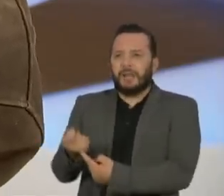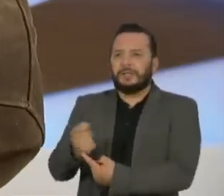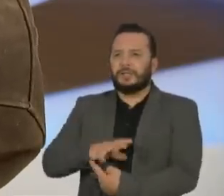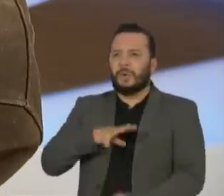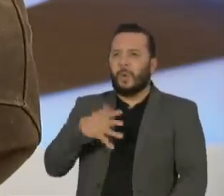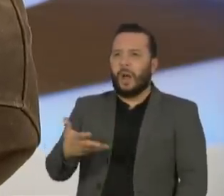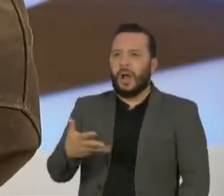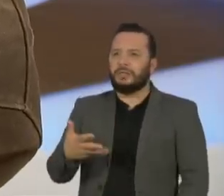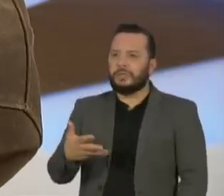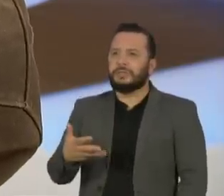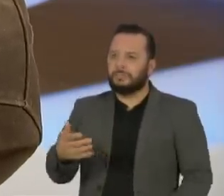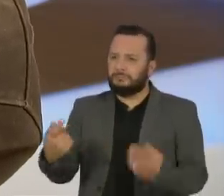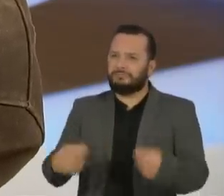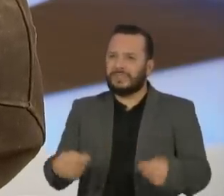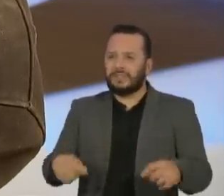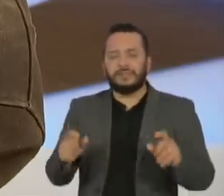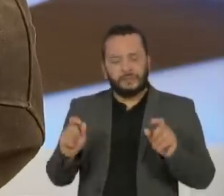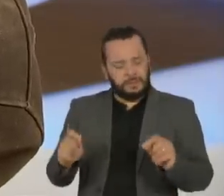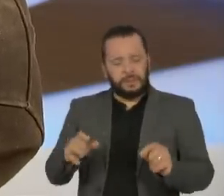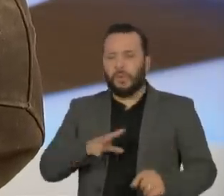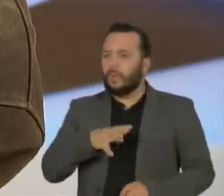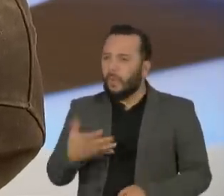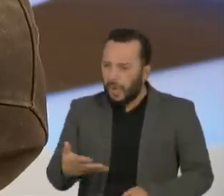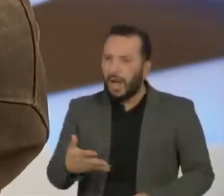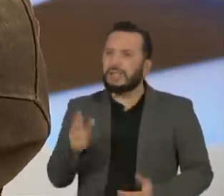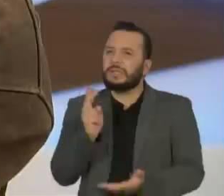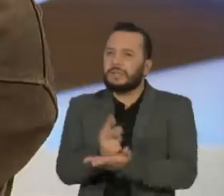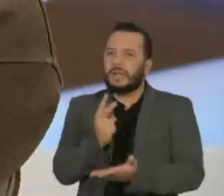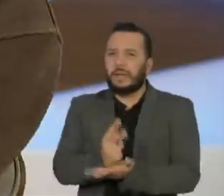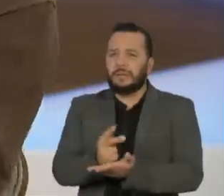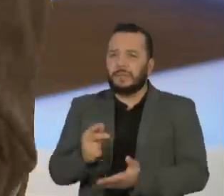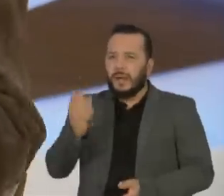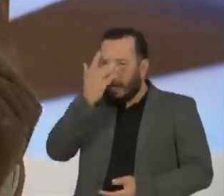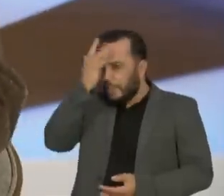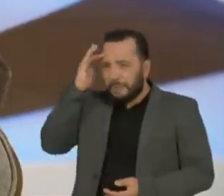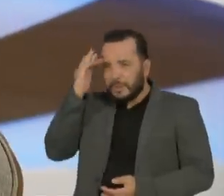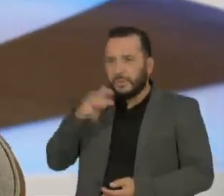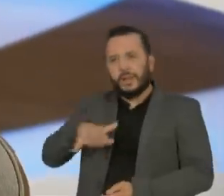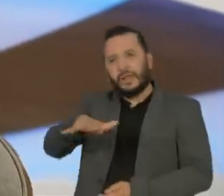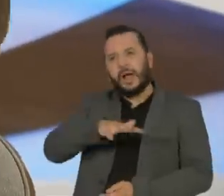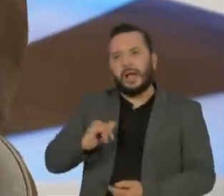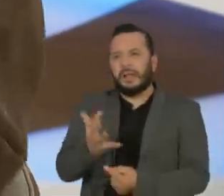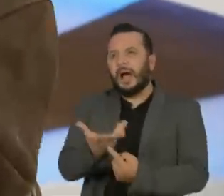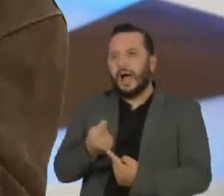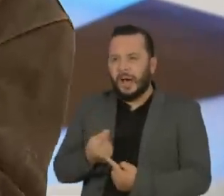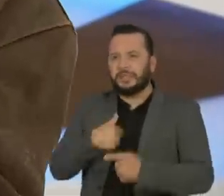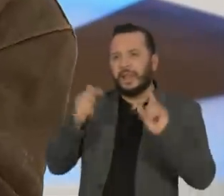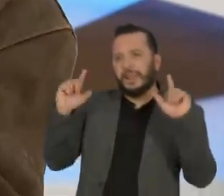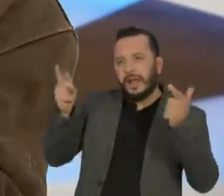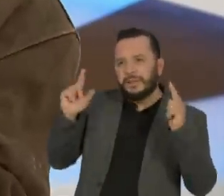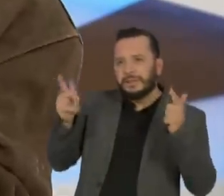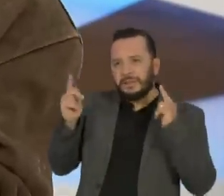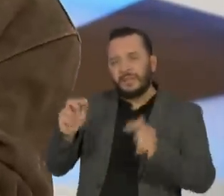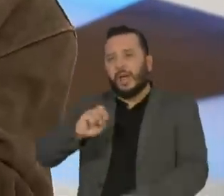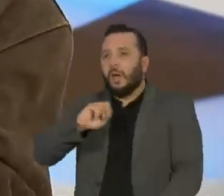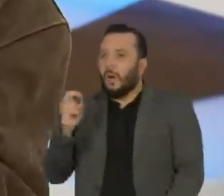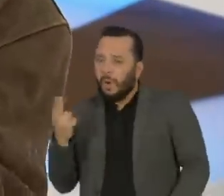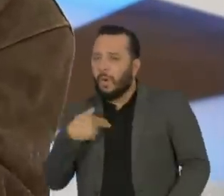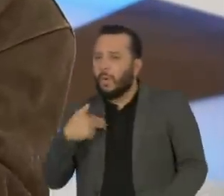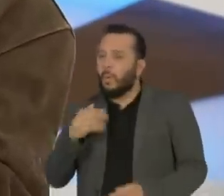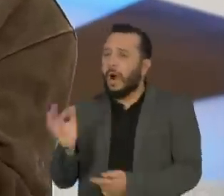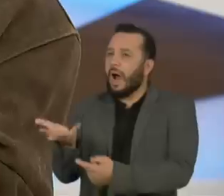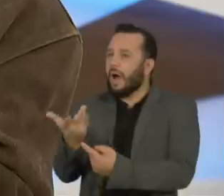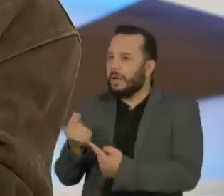hoste. Você tem que ter coragem, sabe? A situação do artista, seja por entretenimento, seja por uma arte mais